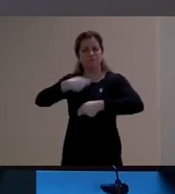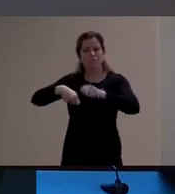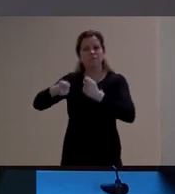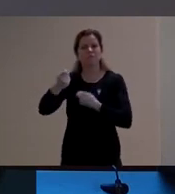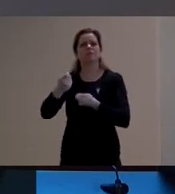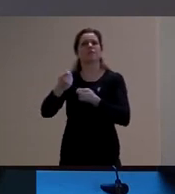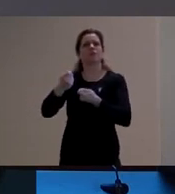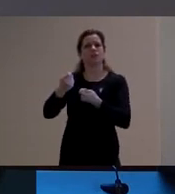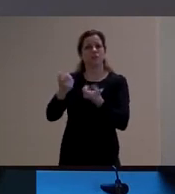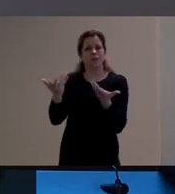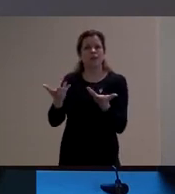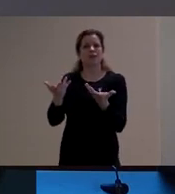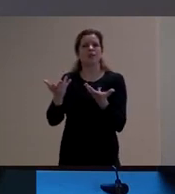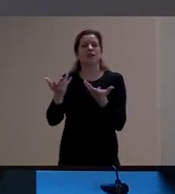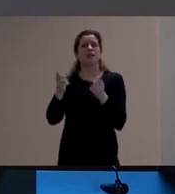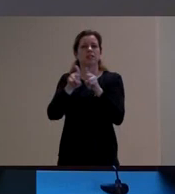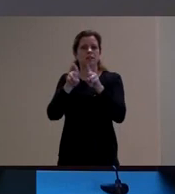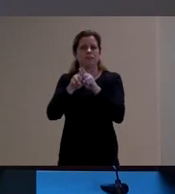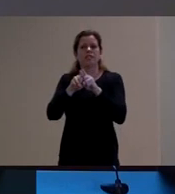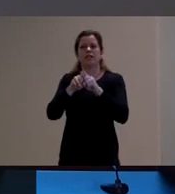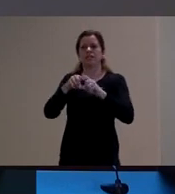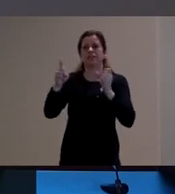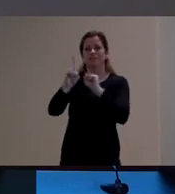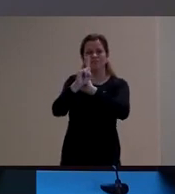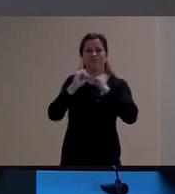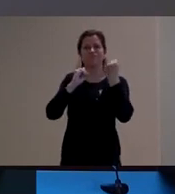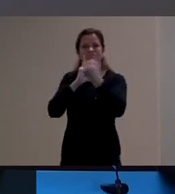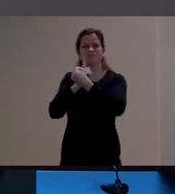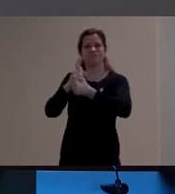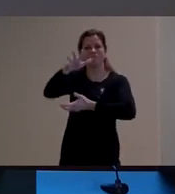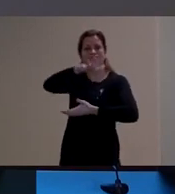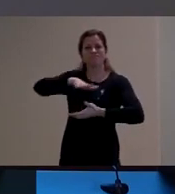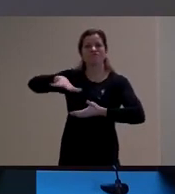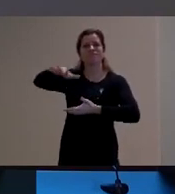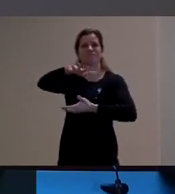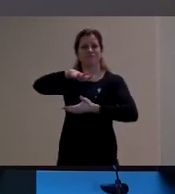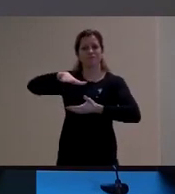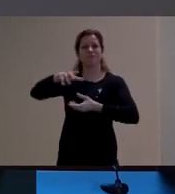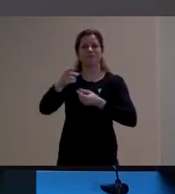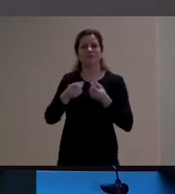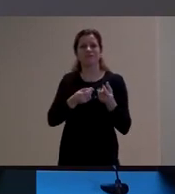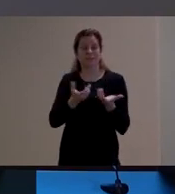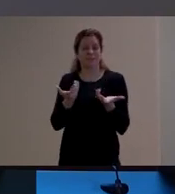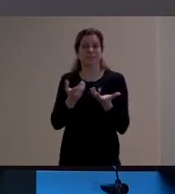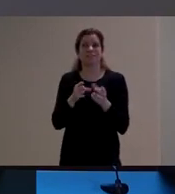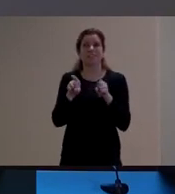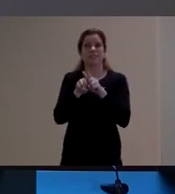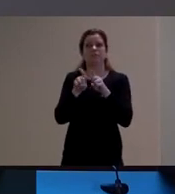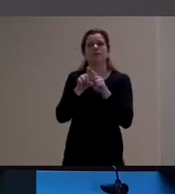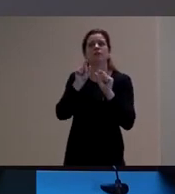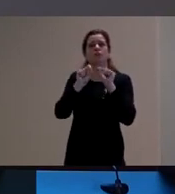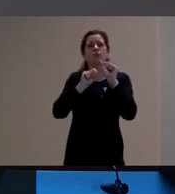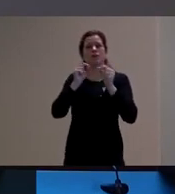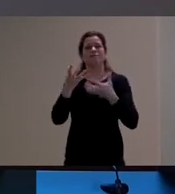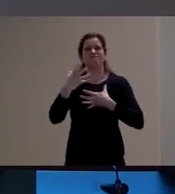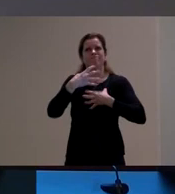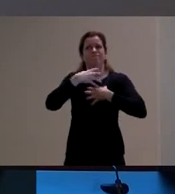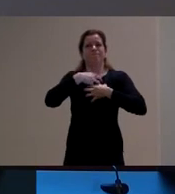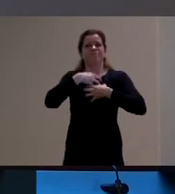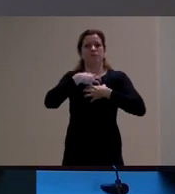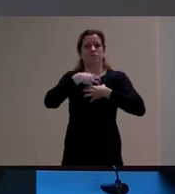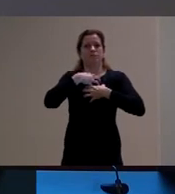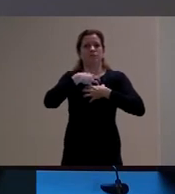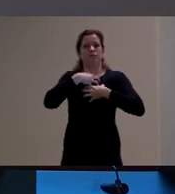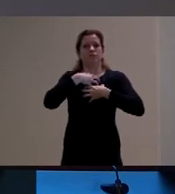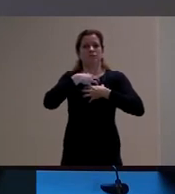toda uma ordem social, vai alterando as formas de produção também da subjetividade. E é por isso que ele